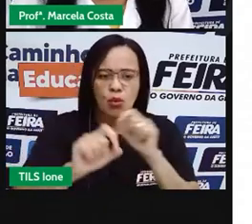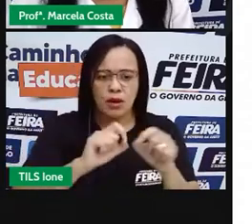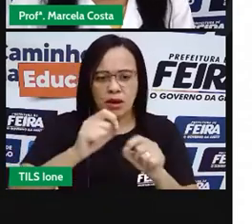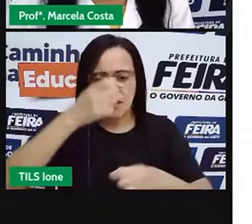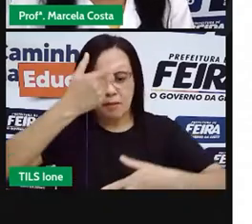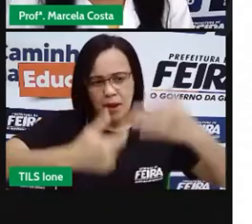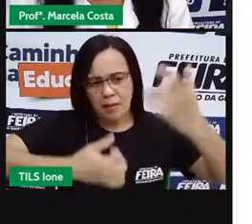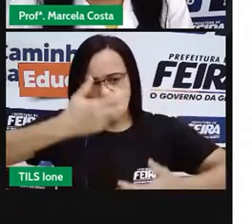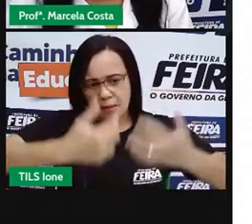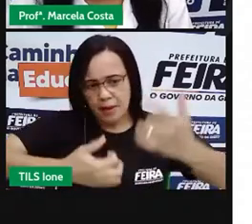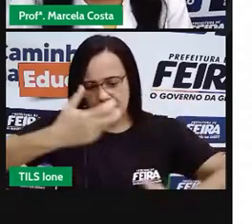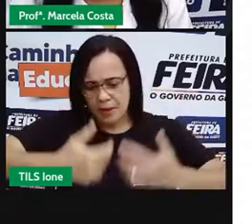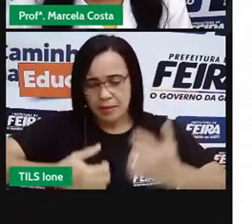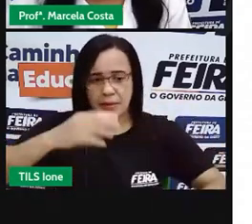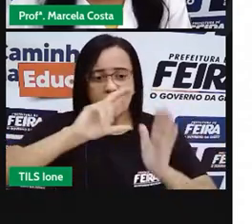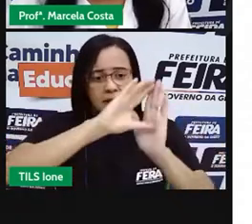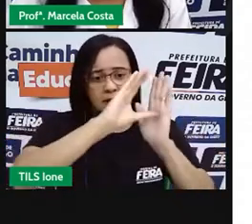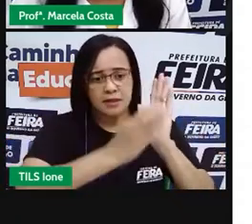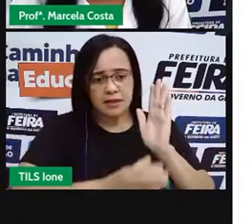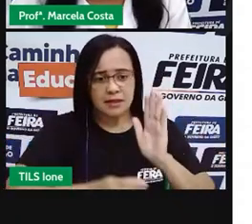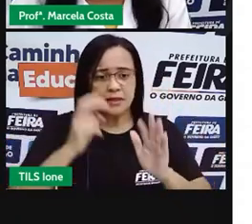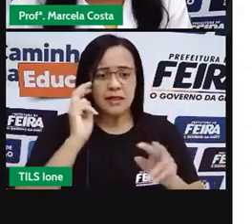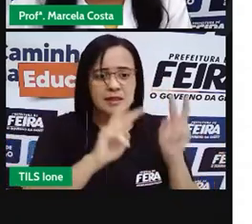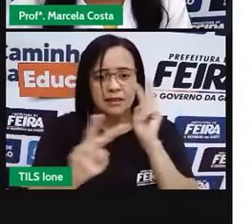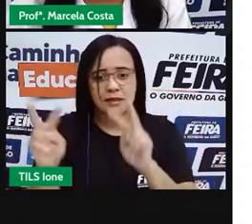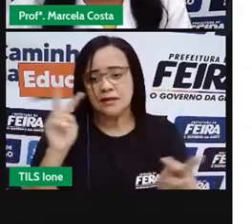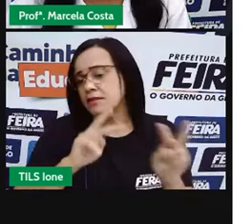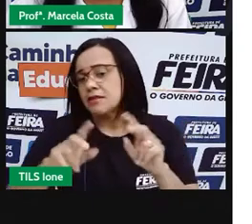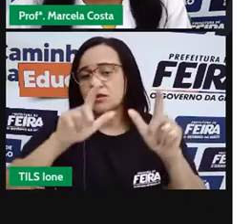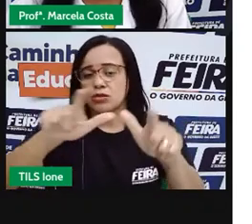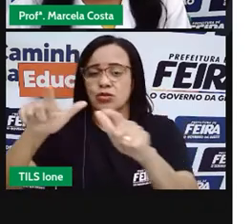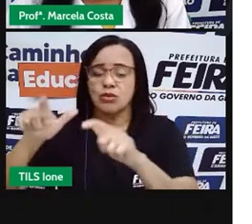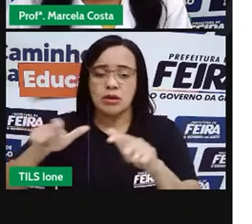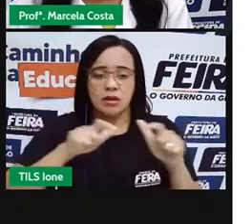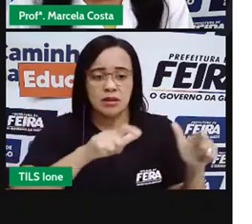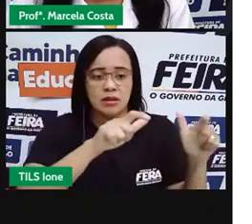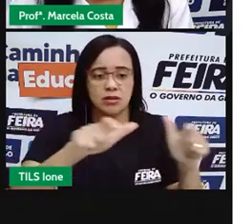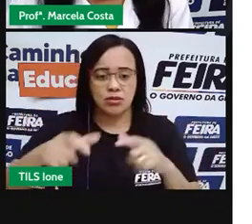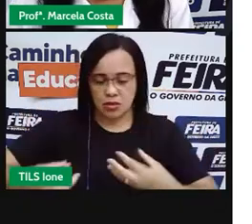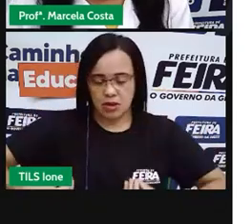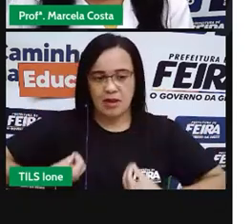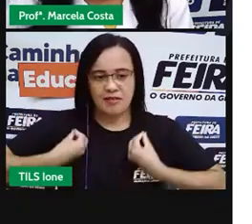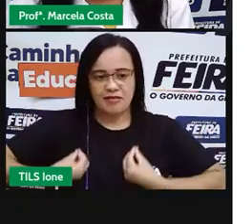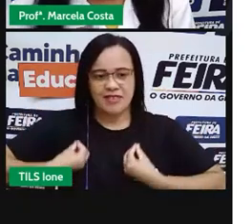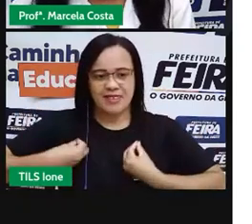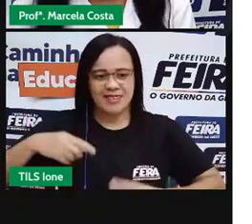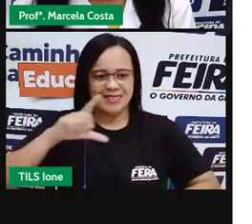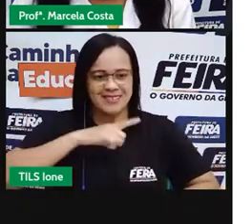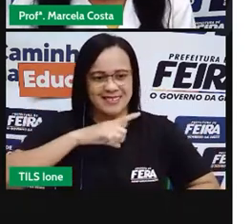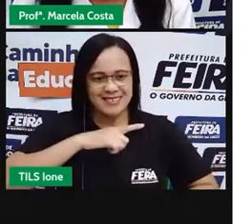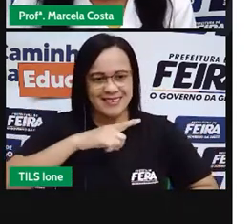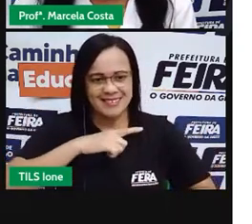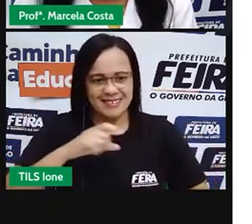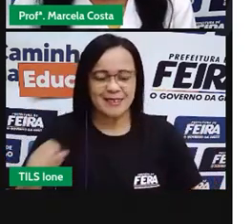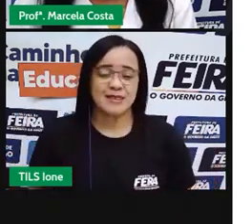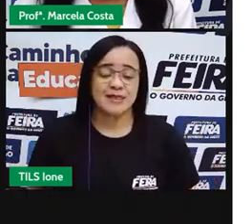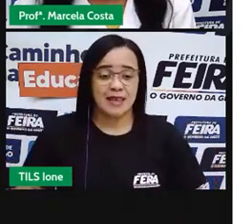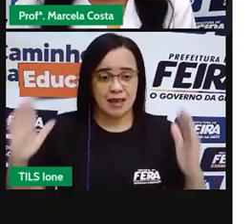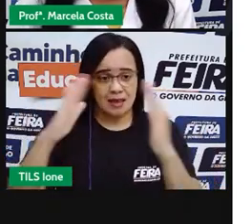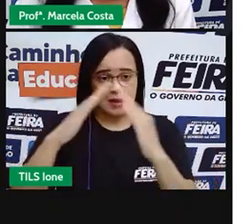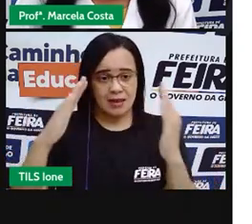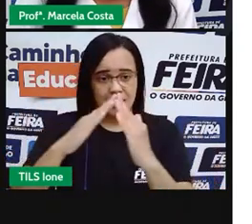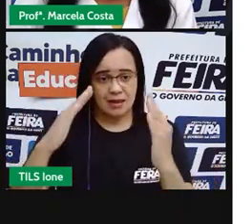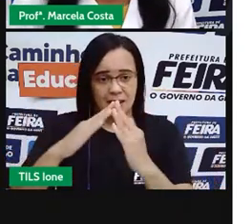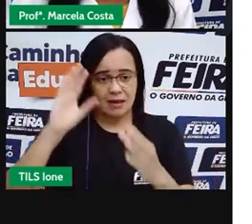as características observadas nos seus lugares de viver. tanto na moradia, a